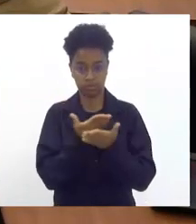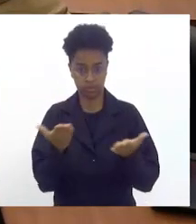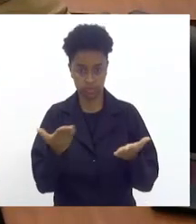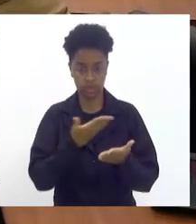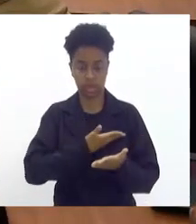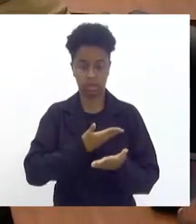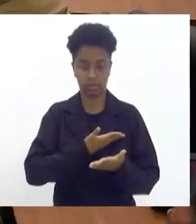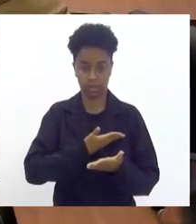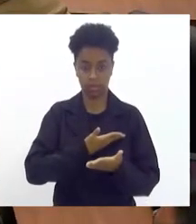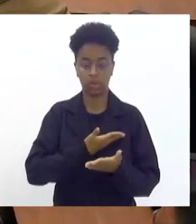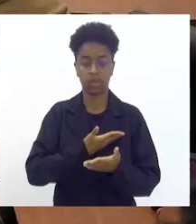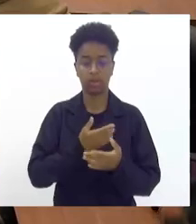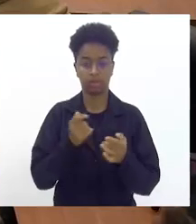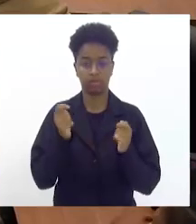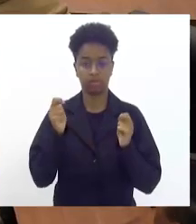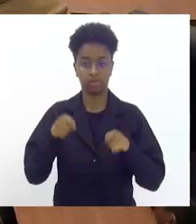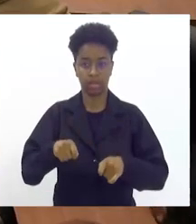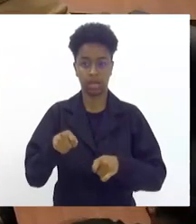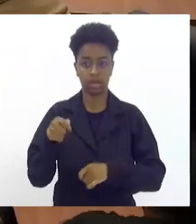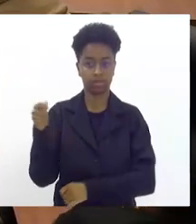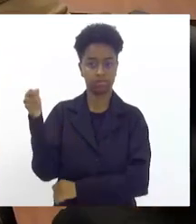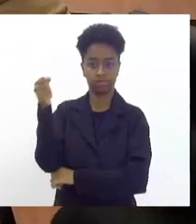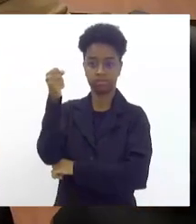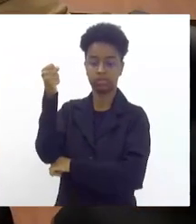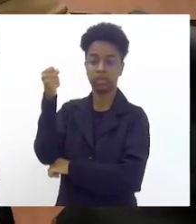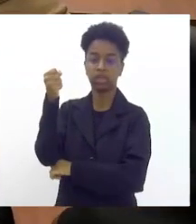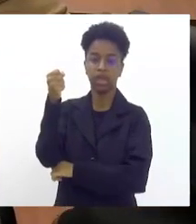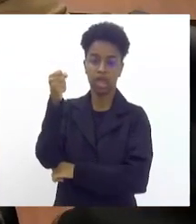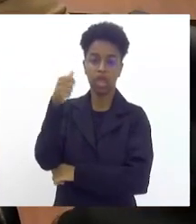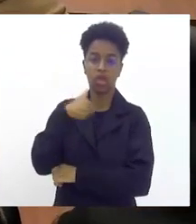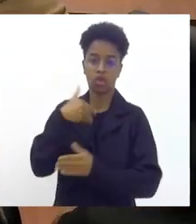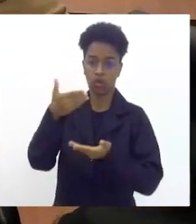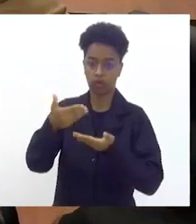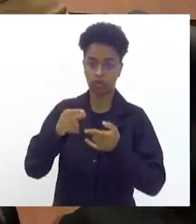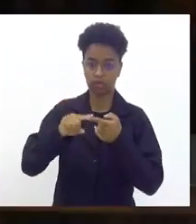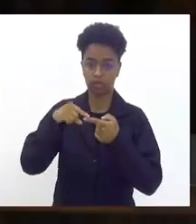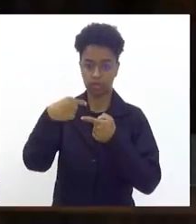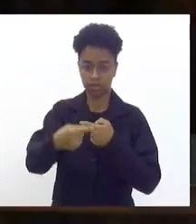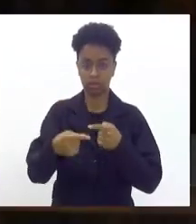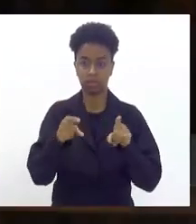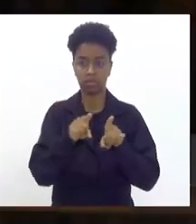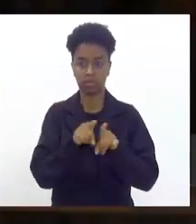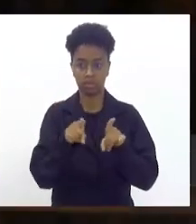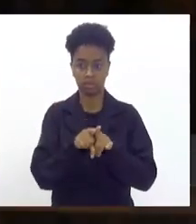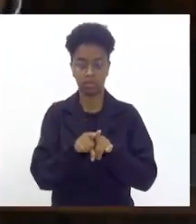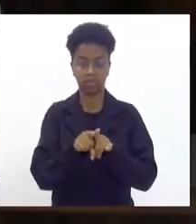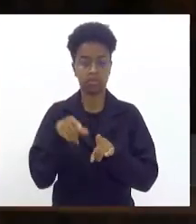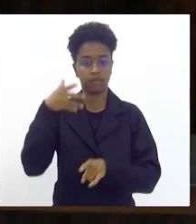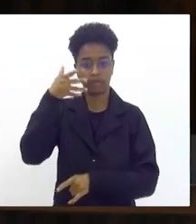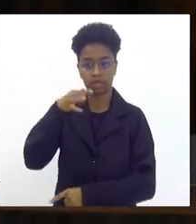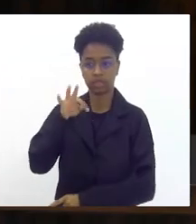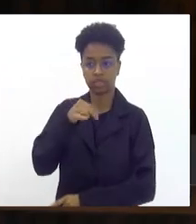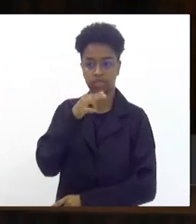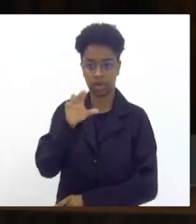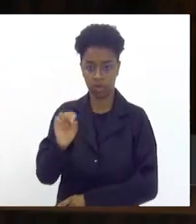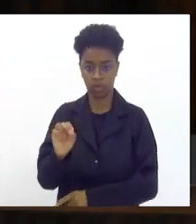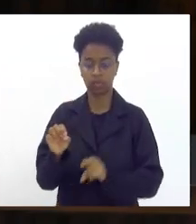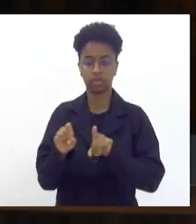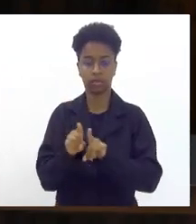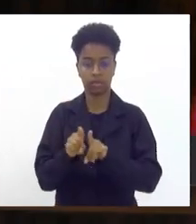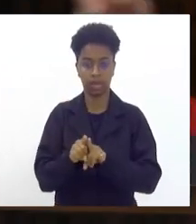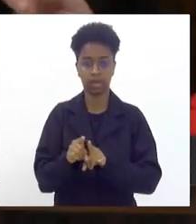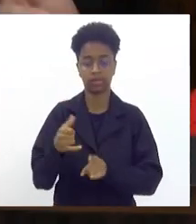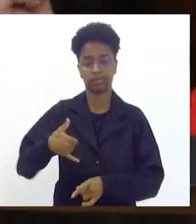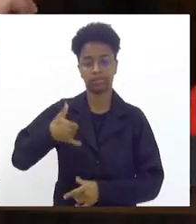pudessem segurar os pavilhões e as bandeiras aqui na frente. Queria convidar depois da fala do Tião o pessoal da Velha Guarda, das